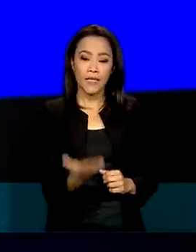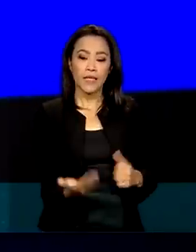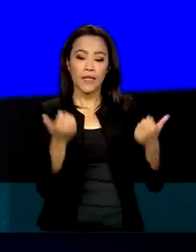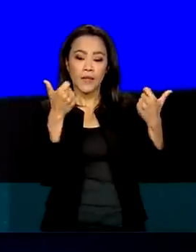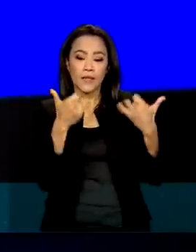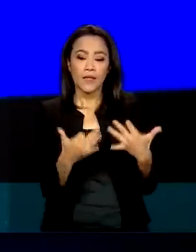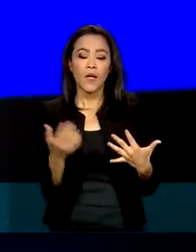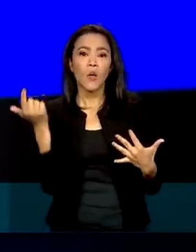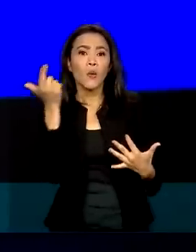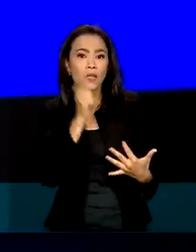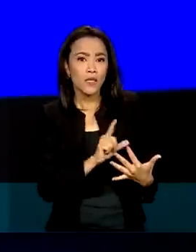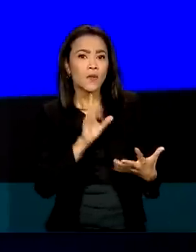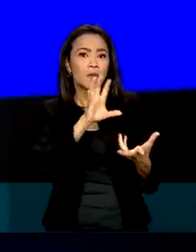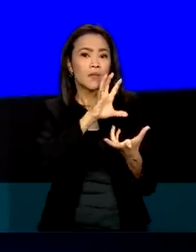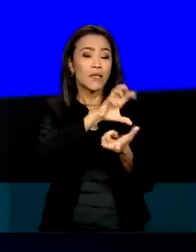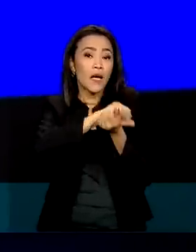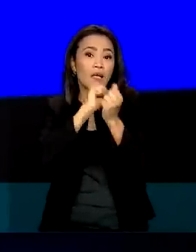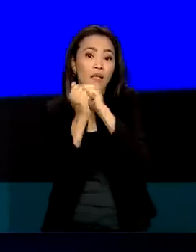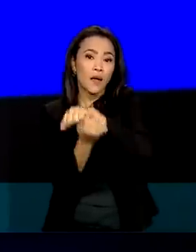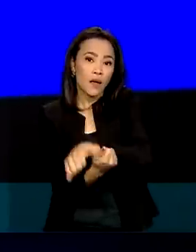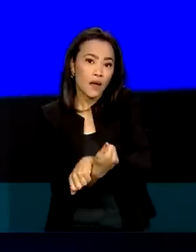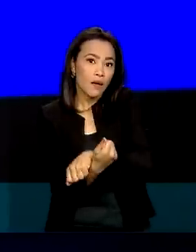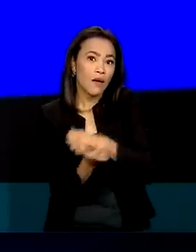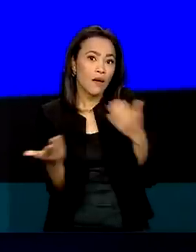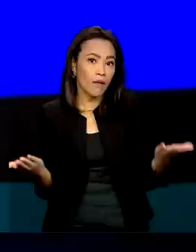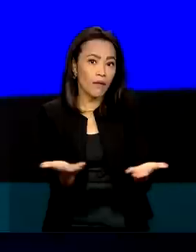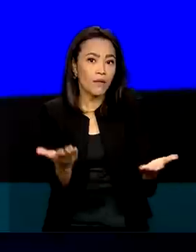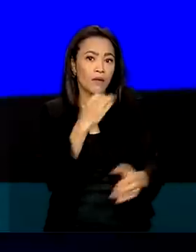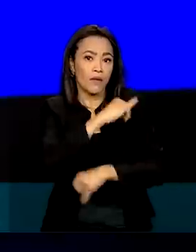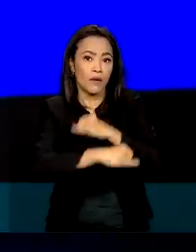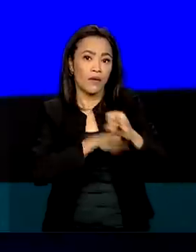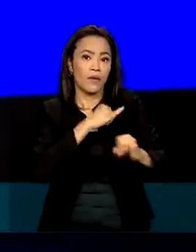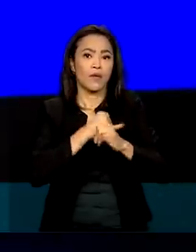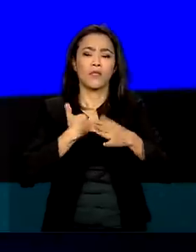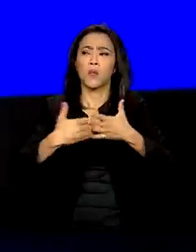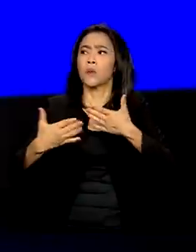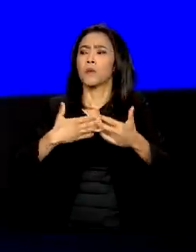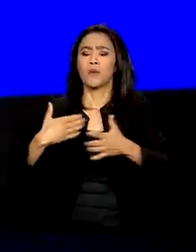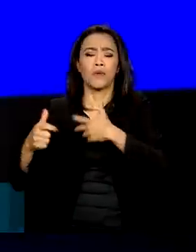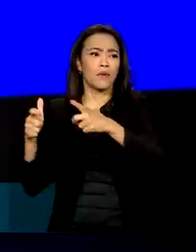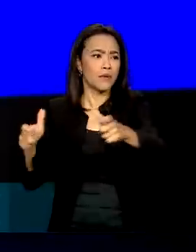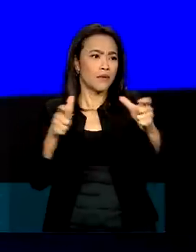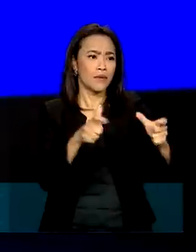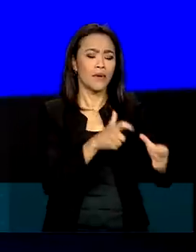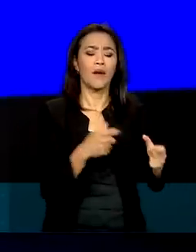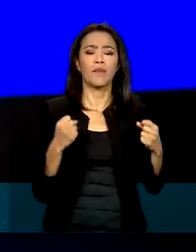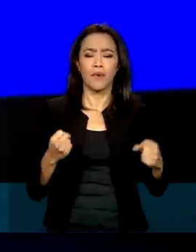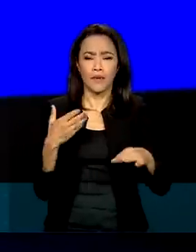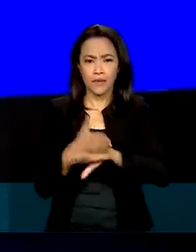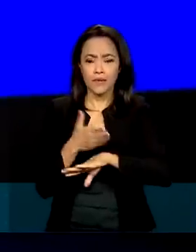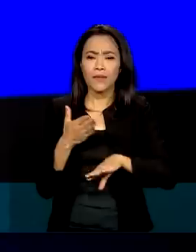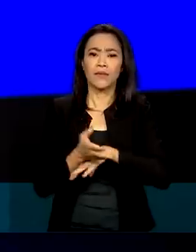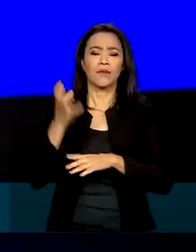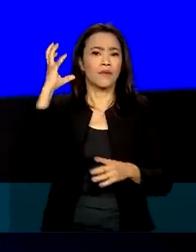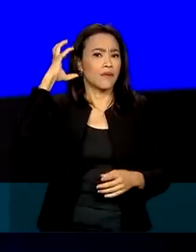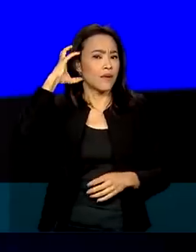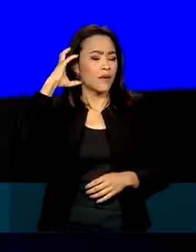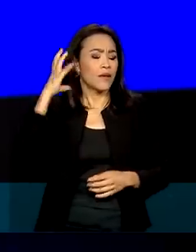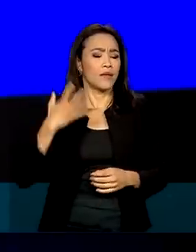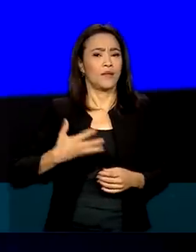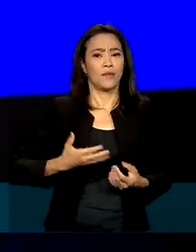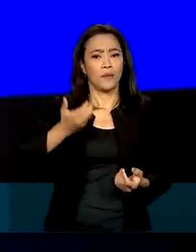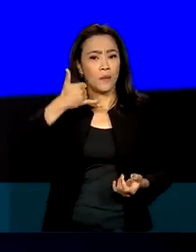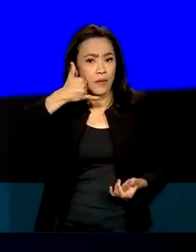plataformas que surgiram e hoje você pode acessá-lo de qualquer lugar. Você pode acessá-lo do telefone celular, do seu